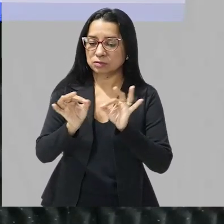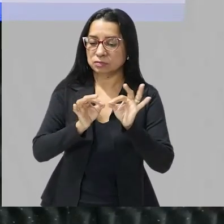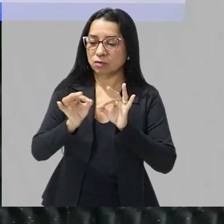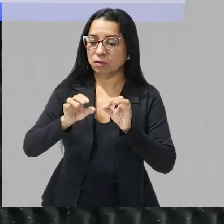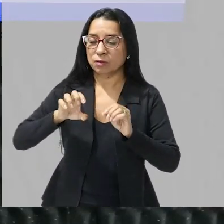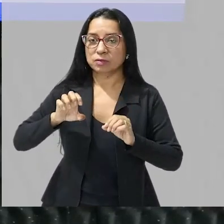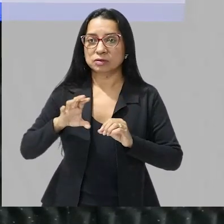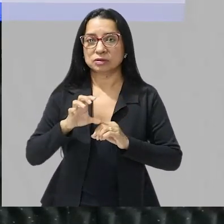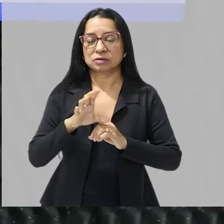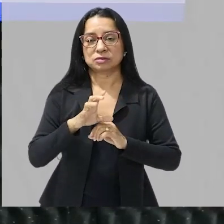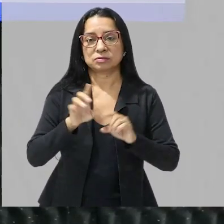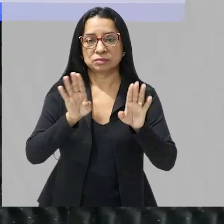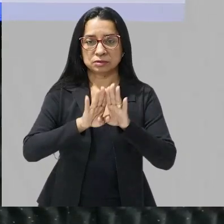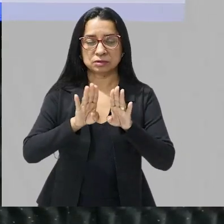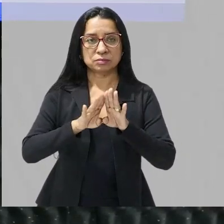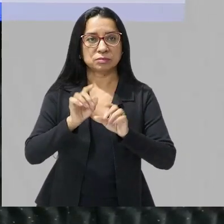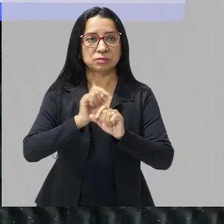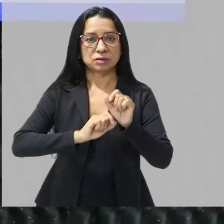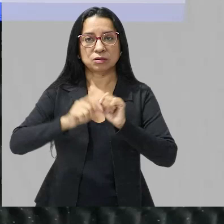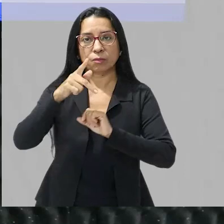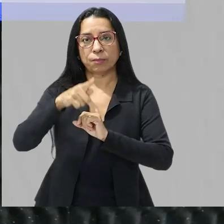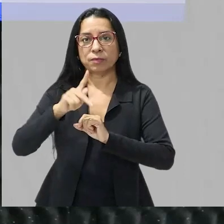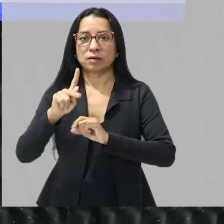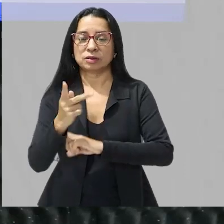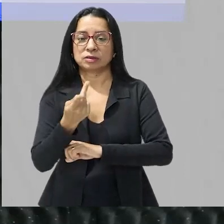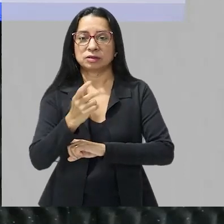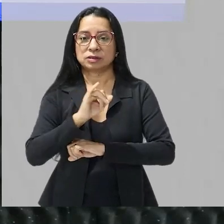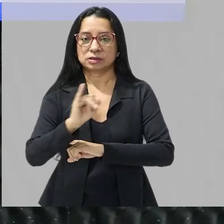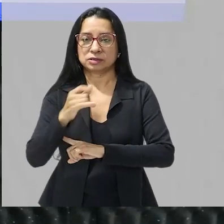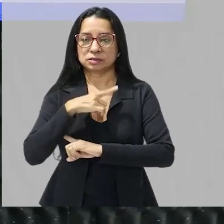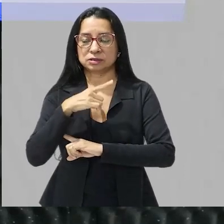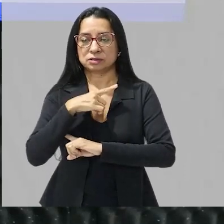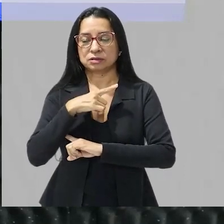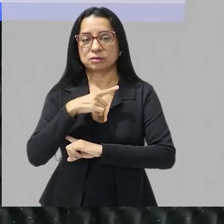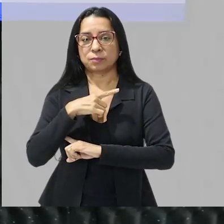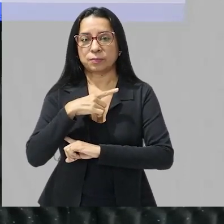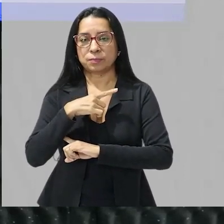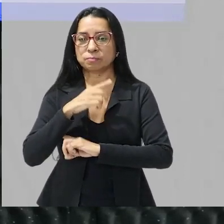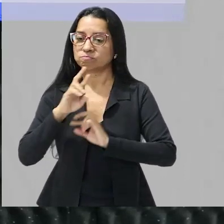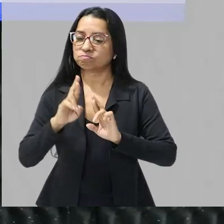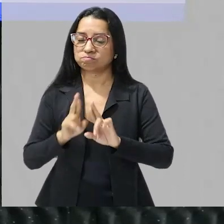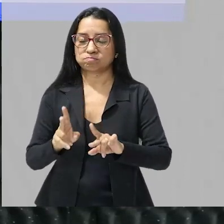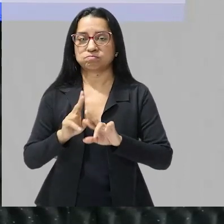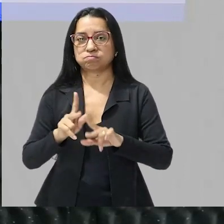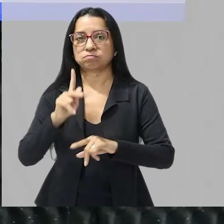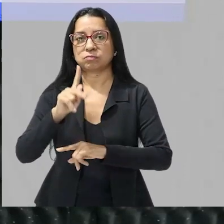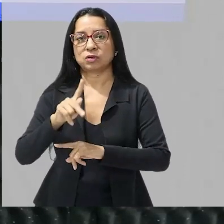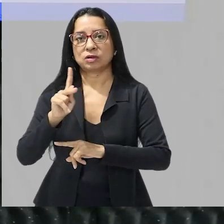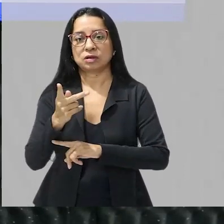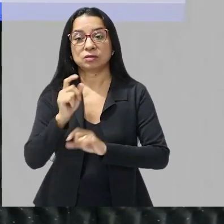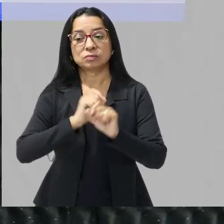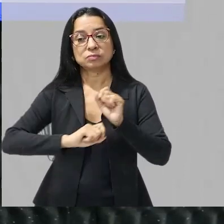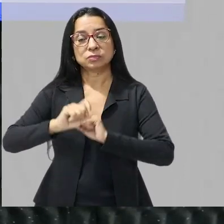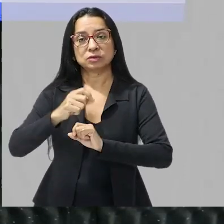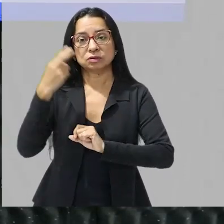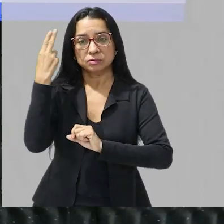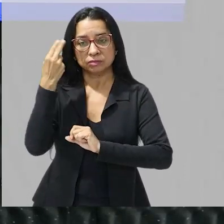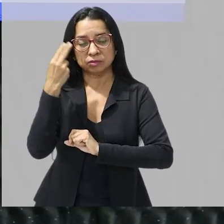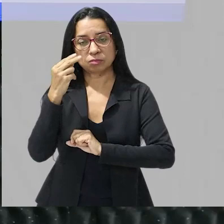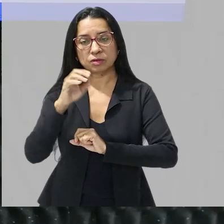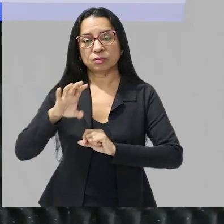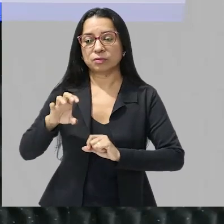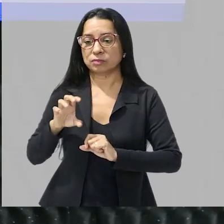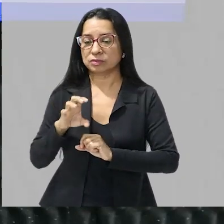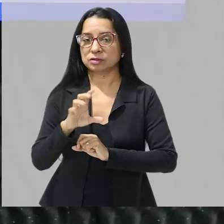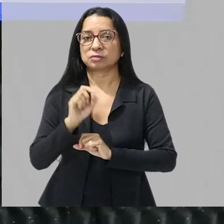e também o pH se eu tiver um pH diferente do que é normal para uma enzima